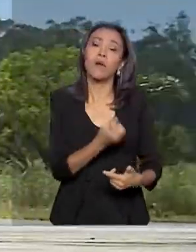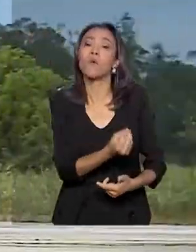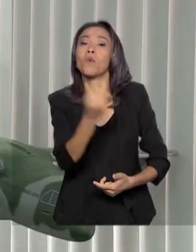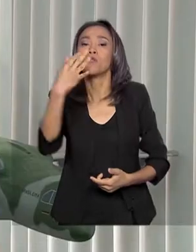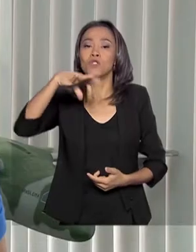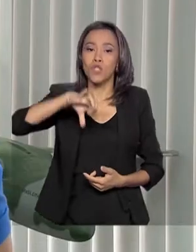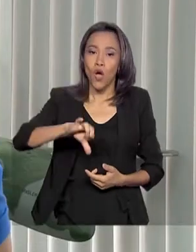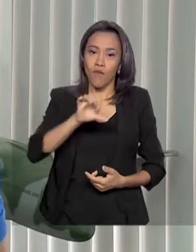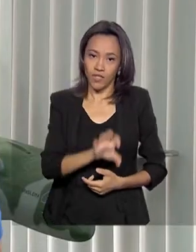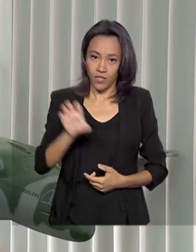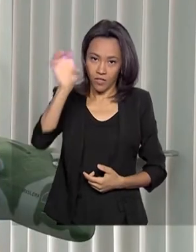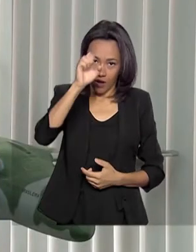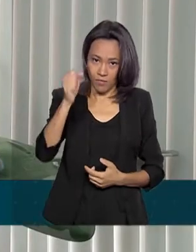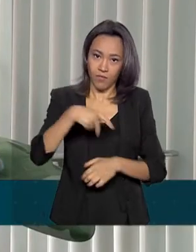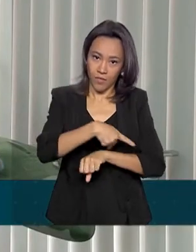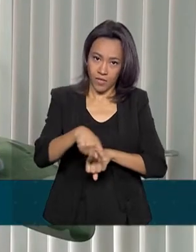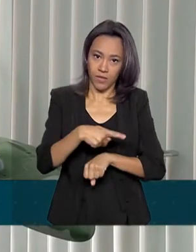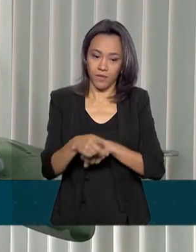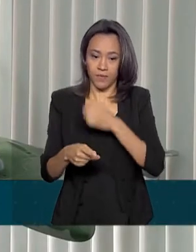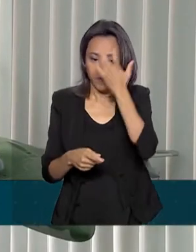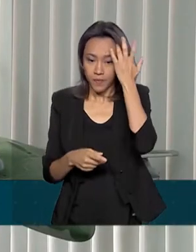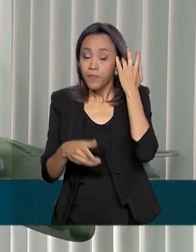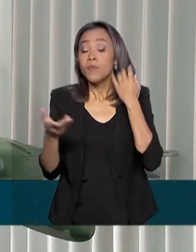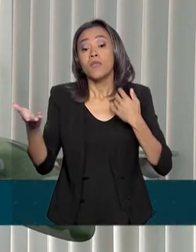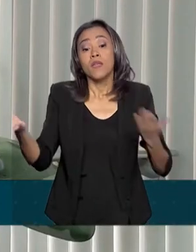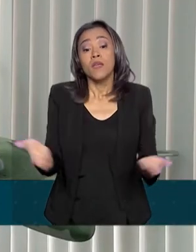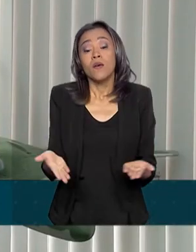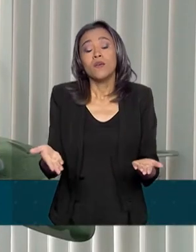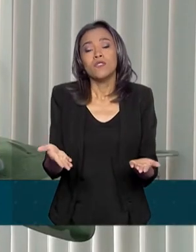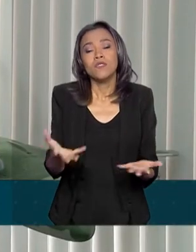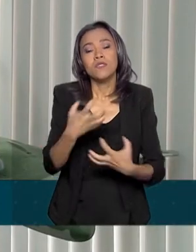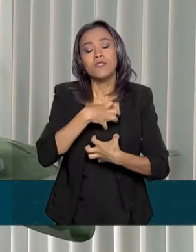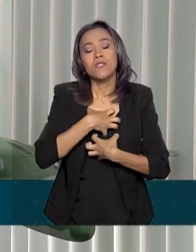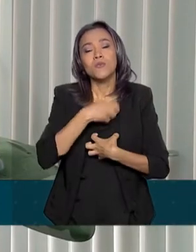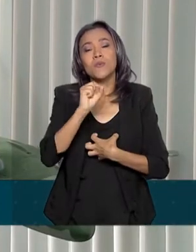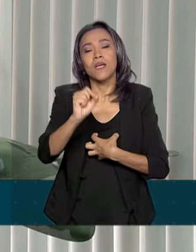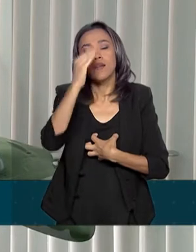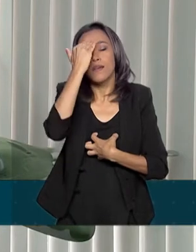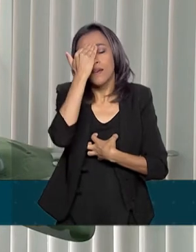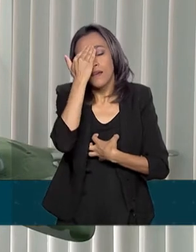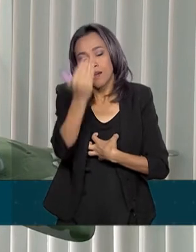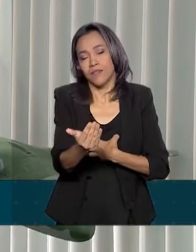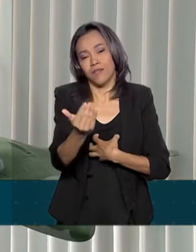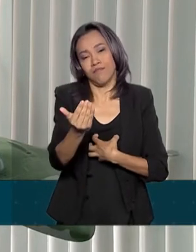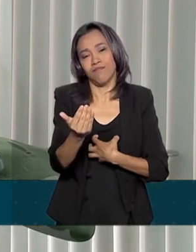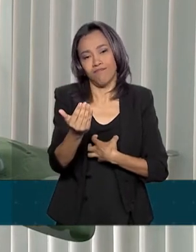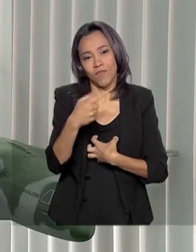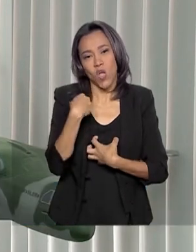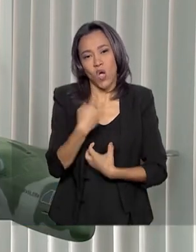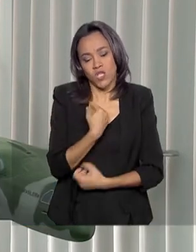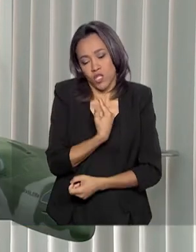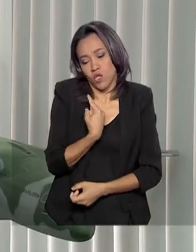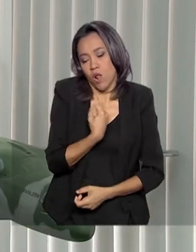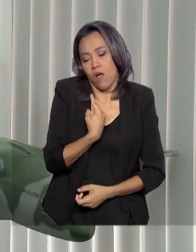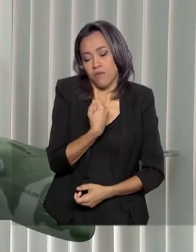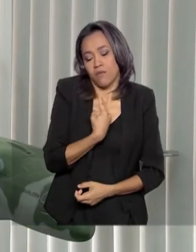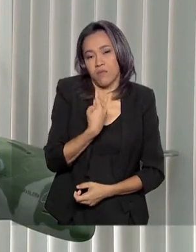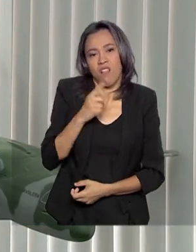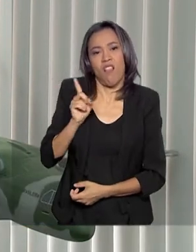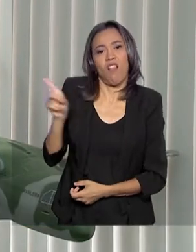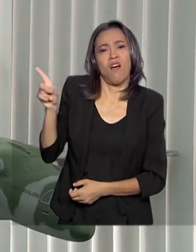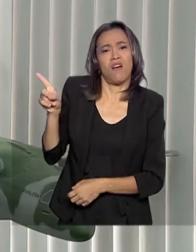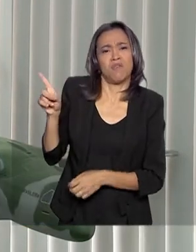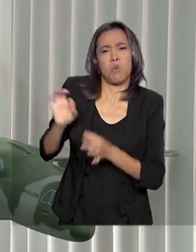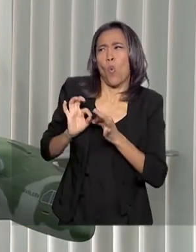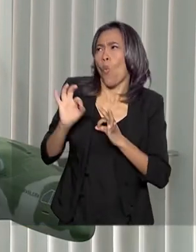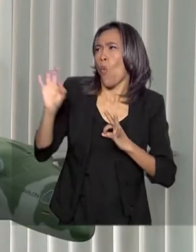país. O sentimento que fica é de gratidão, porque estávamos isolados em um país